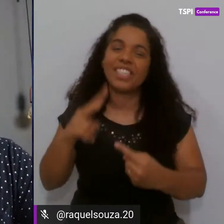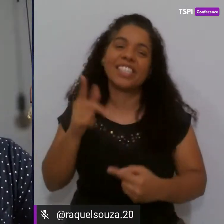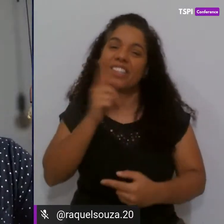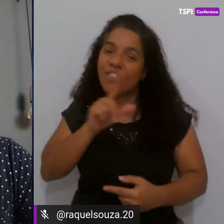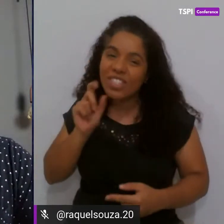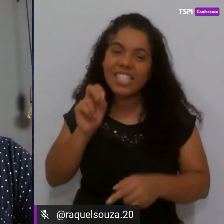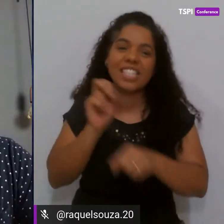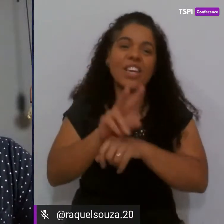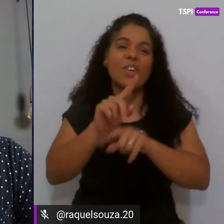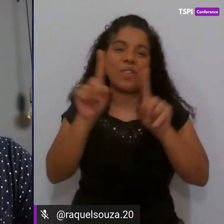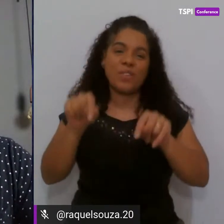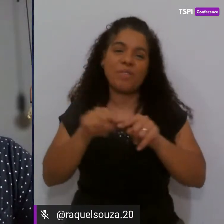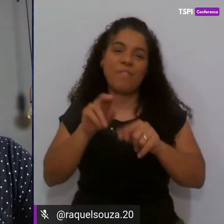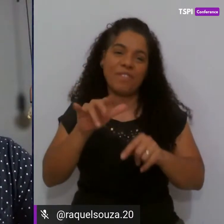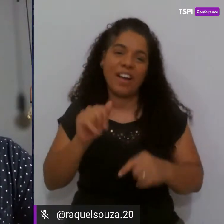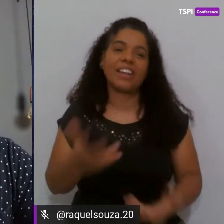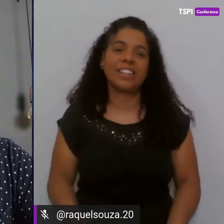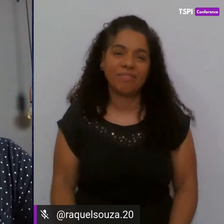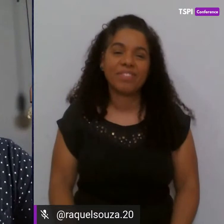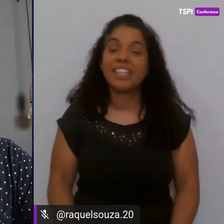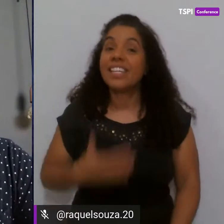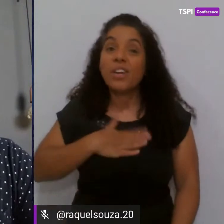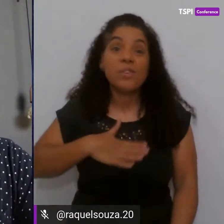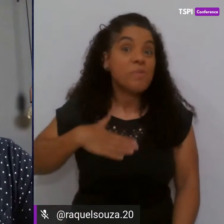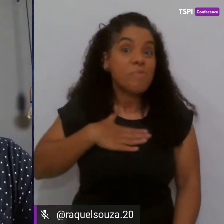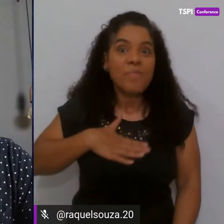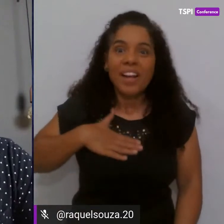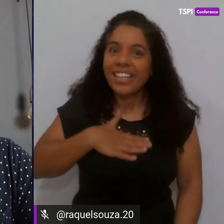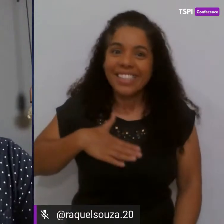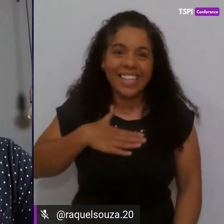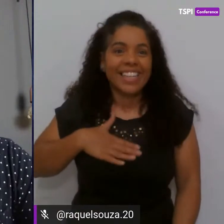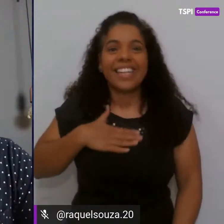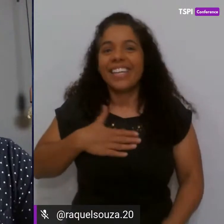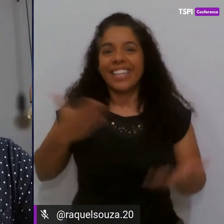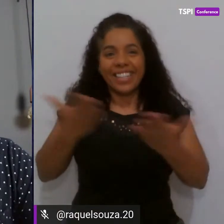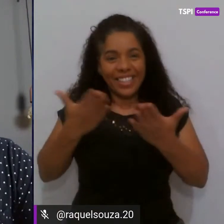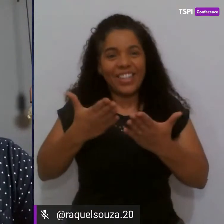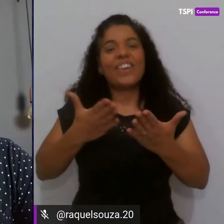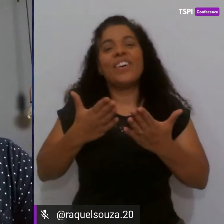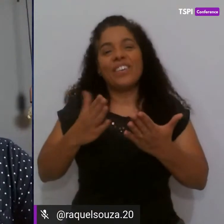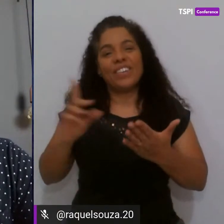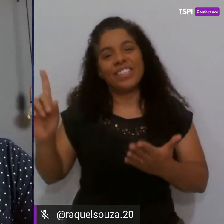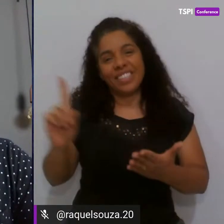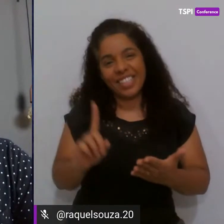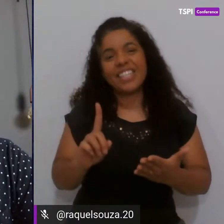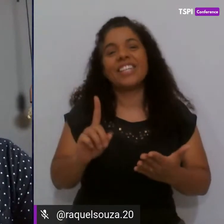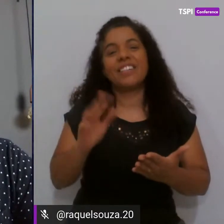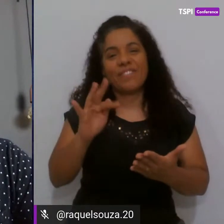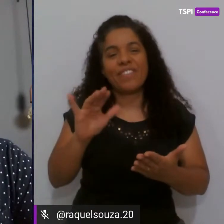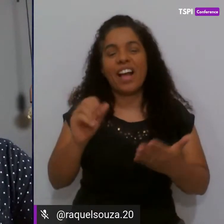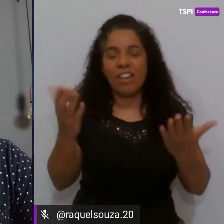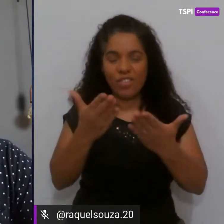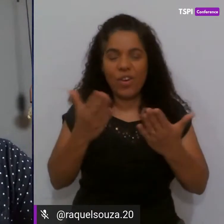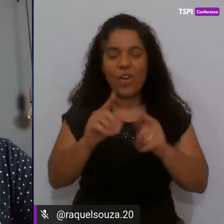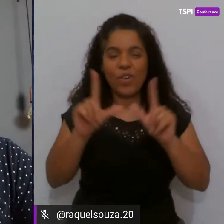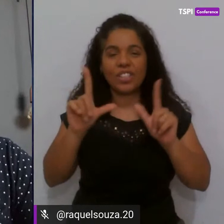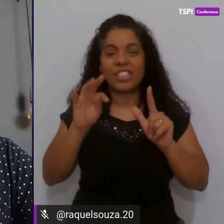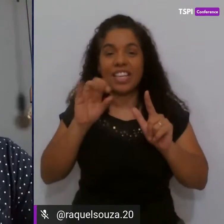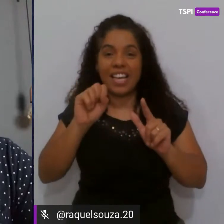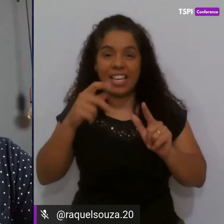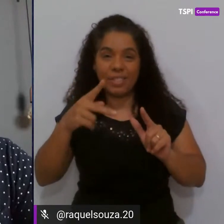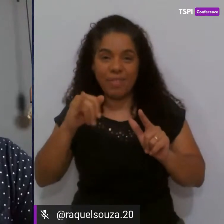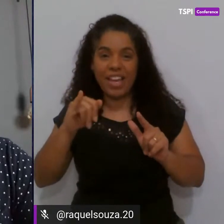e é um prazer aqui hoje ter ele aqui com a gente dentro do TSPI Conference